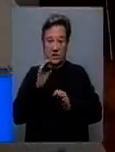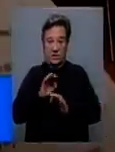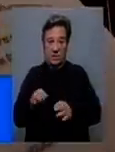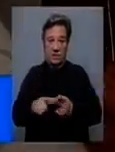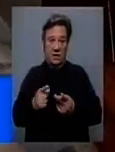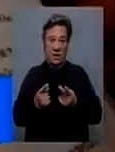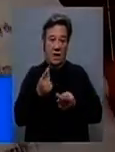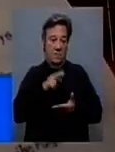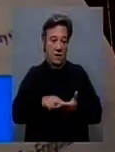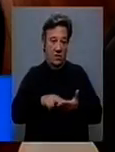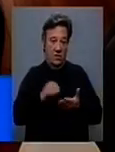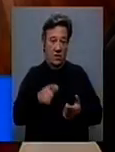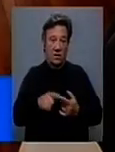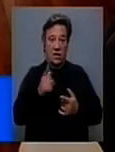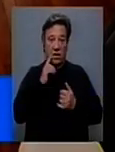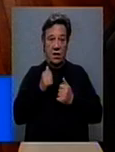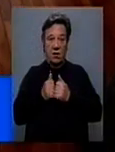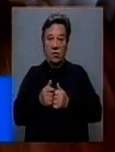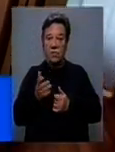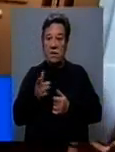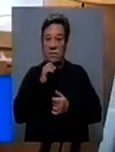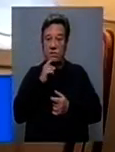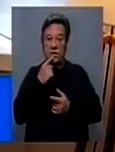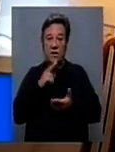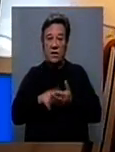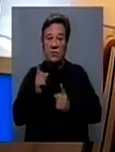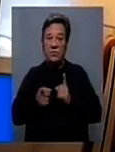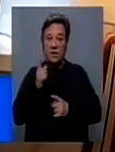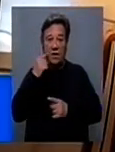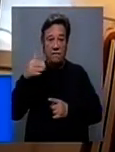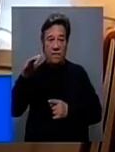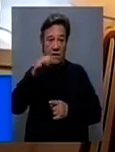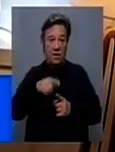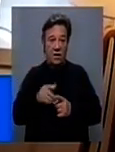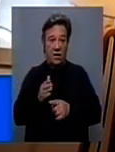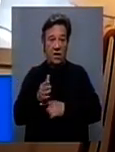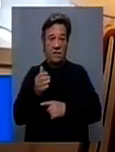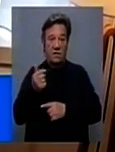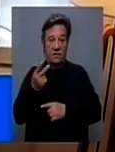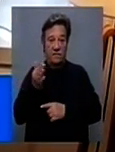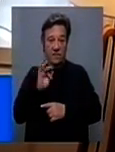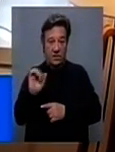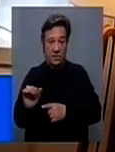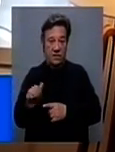algumas leituras e acompanhando o mais possível a realidade lá fora, através dos canais franceses